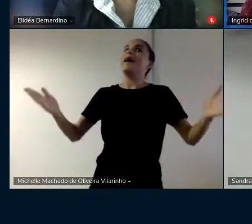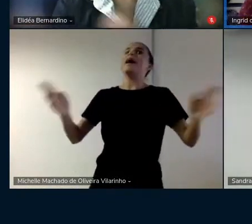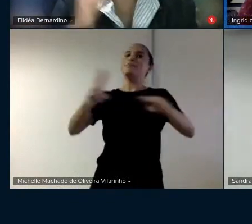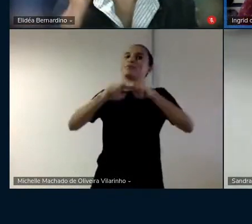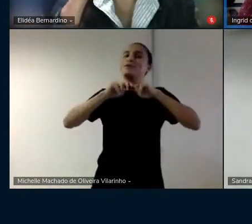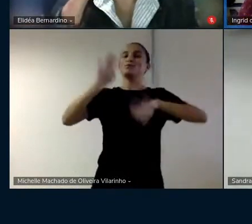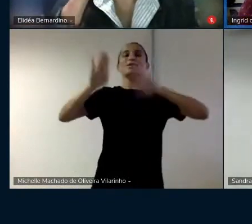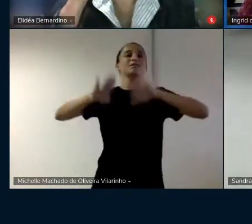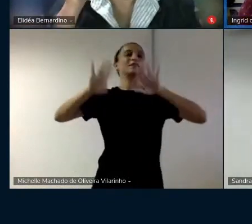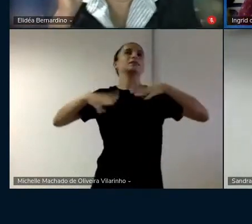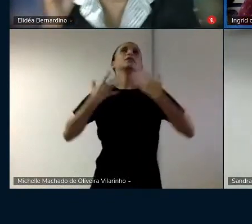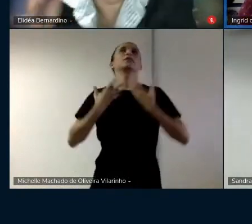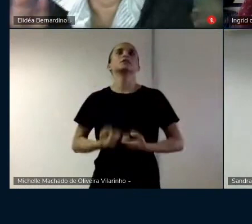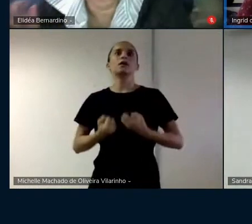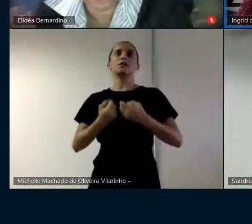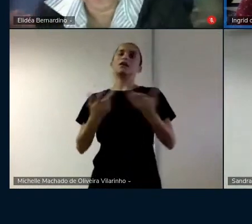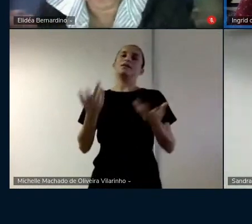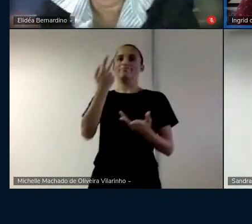tá cansada na hora